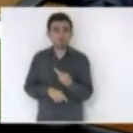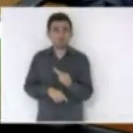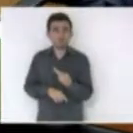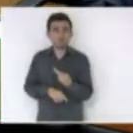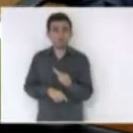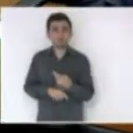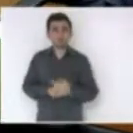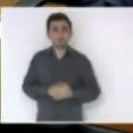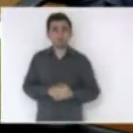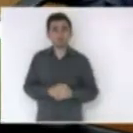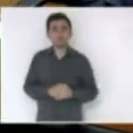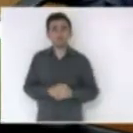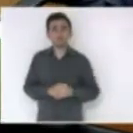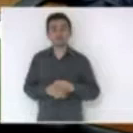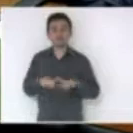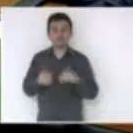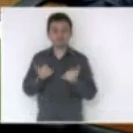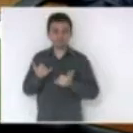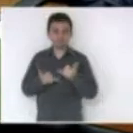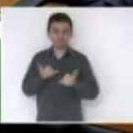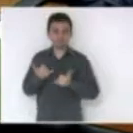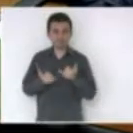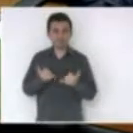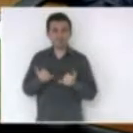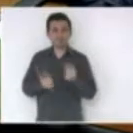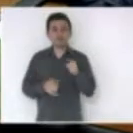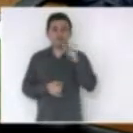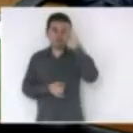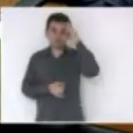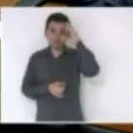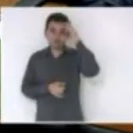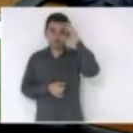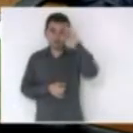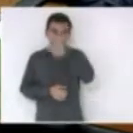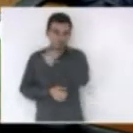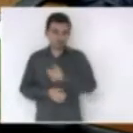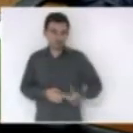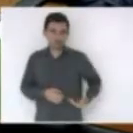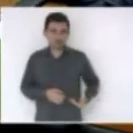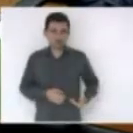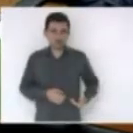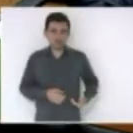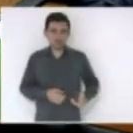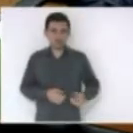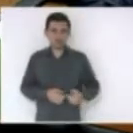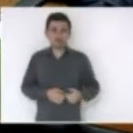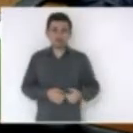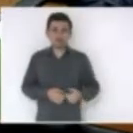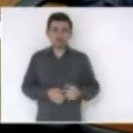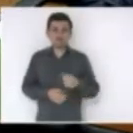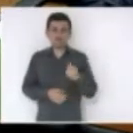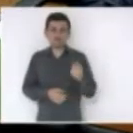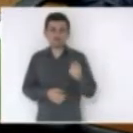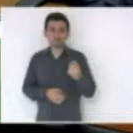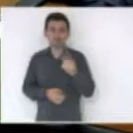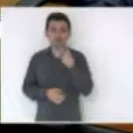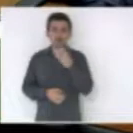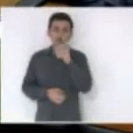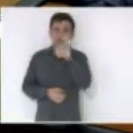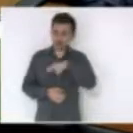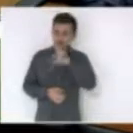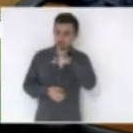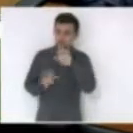assim até brincando com a situação dizendo que o governador diz que que o deputado Natalino tinha razão